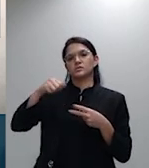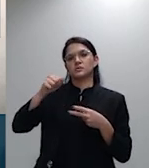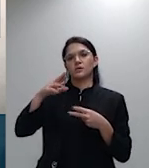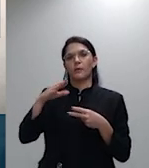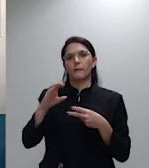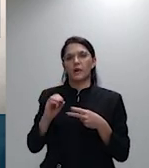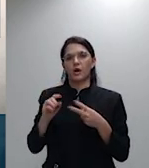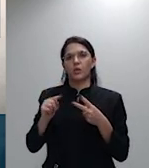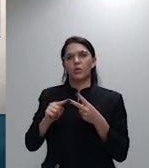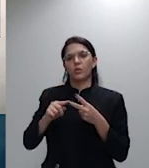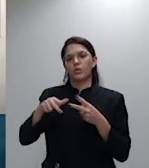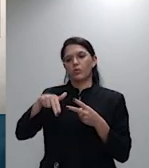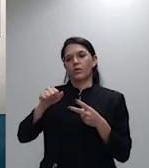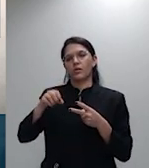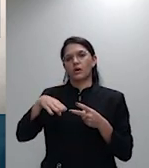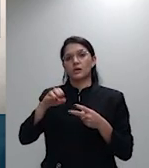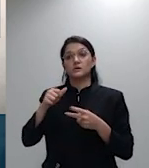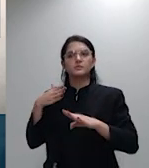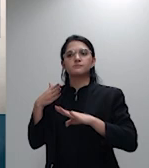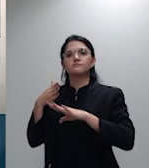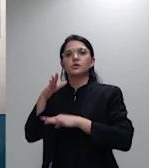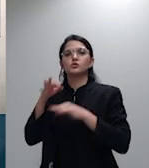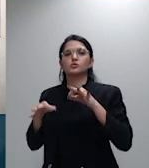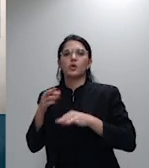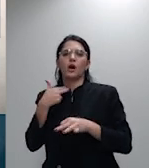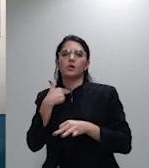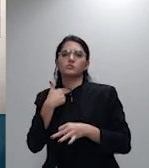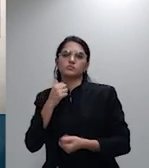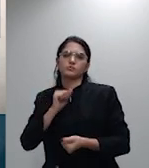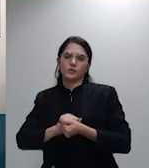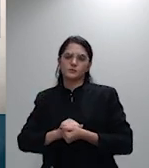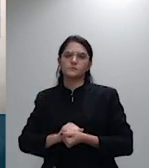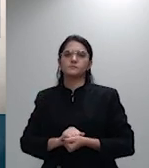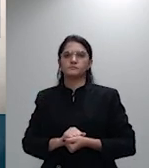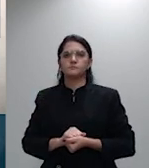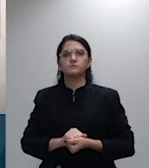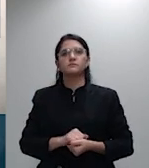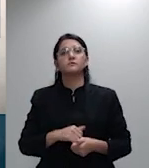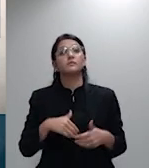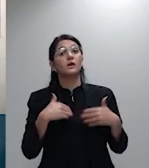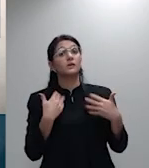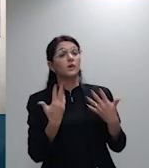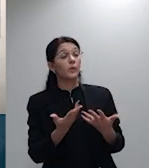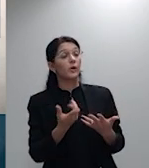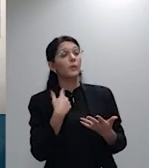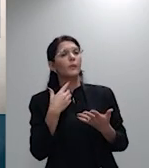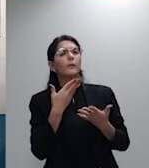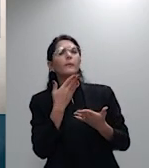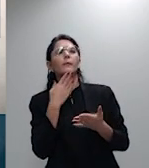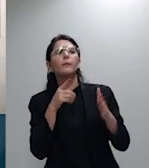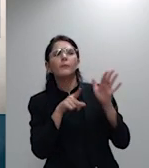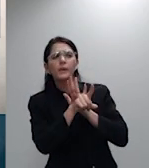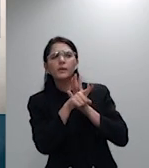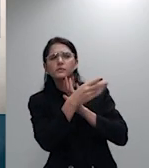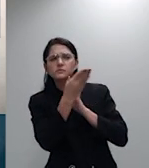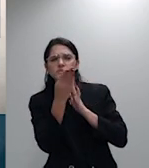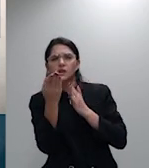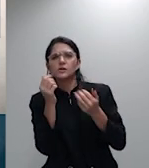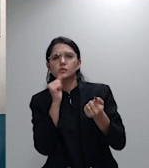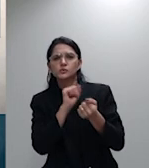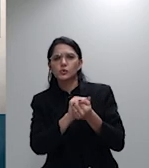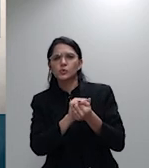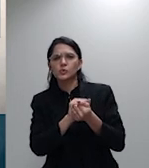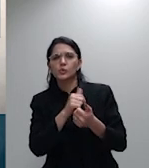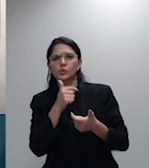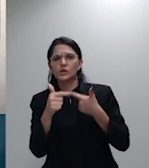Sanseverino eu consulto os colegas na verdade eu vou fazer eu consulto eu posso ir